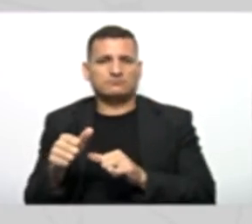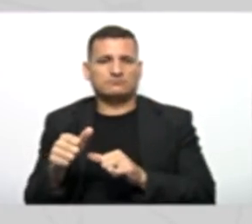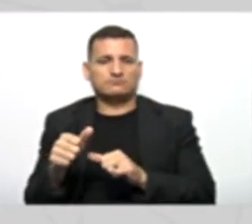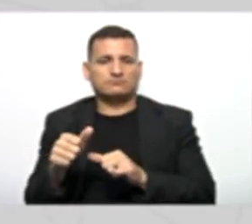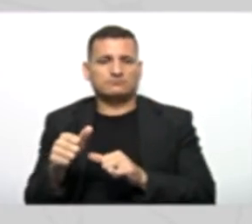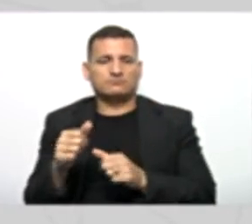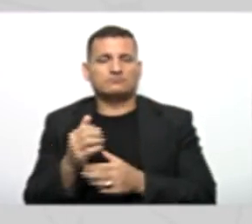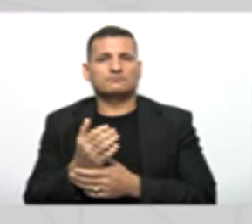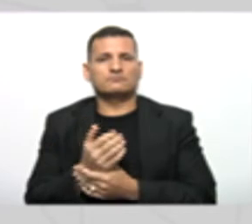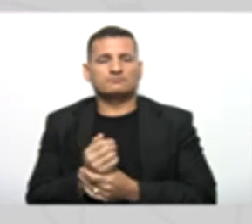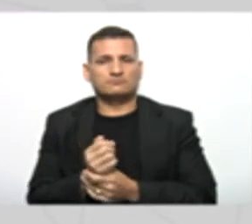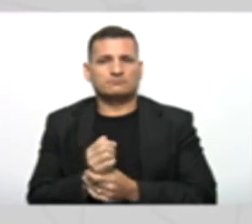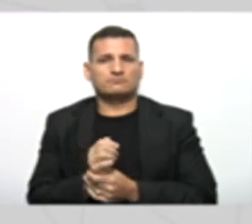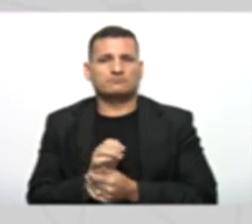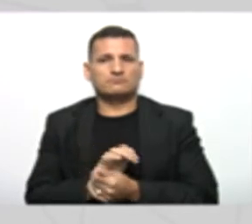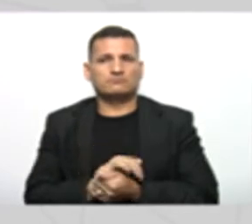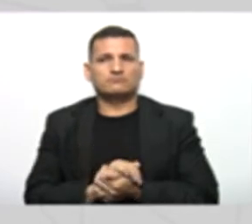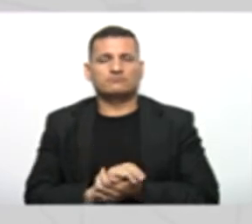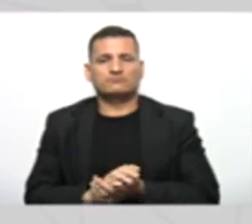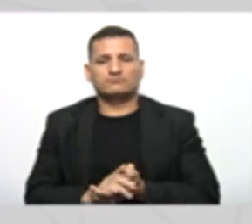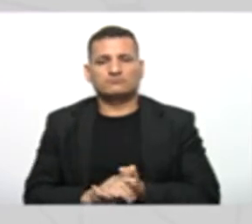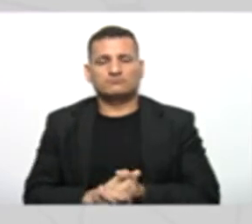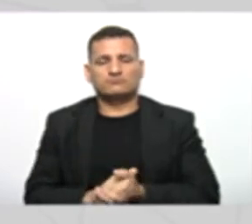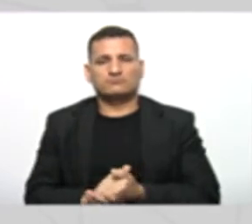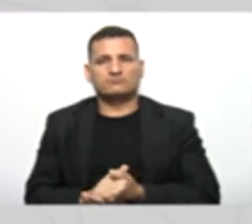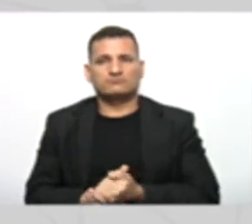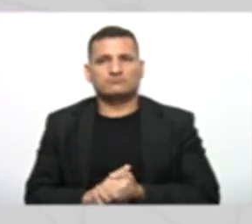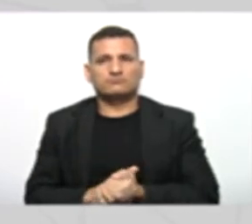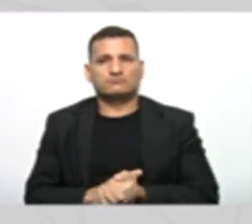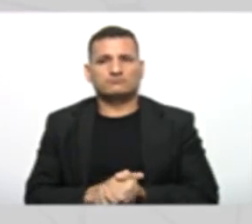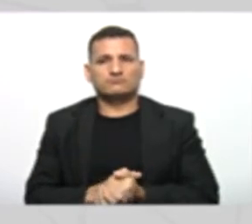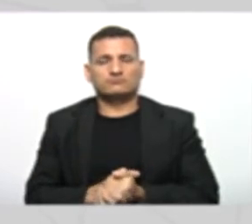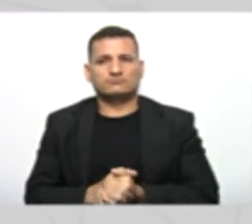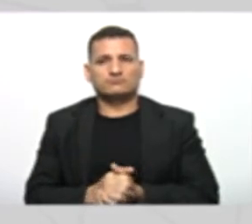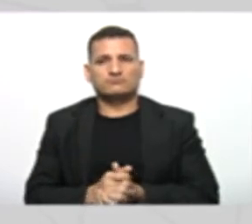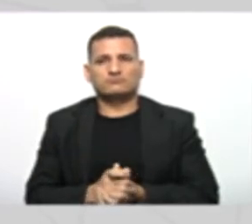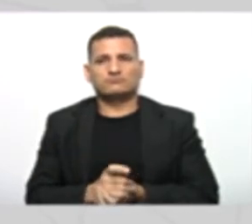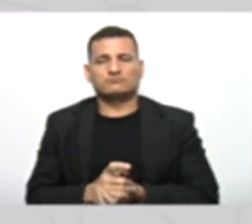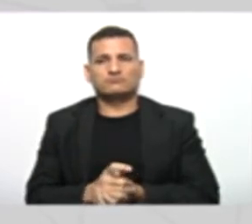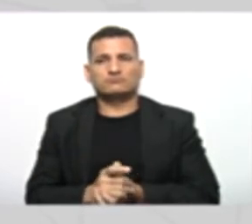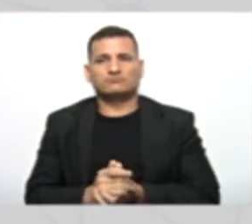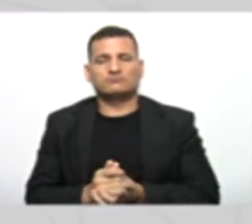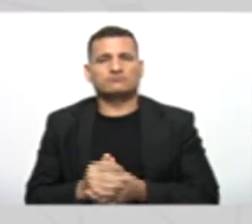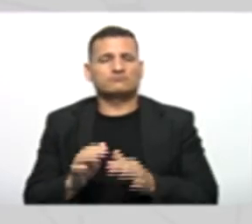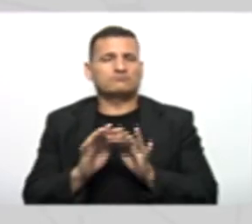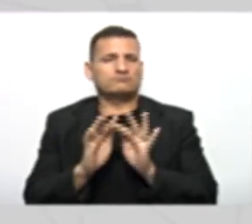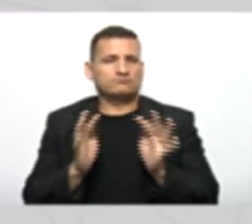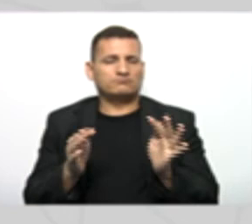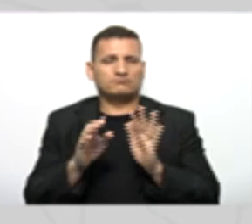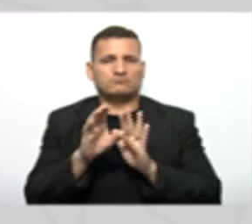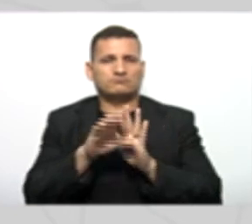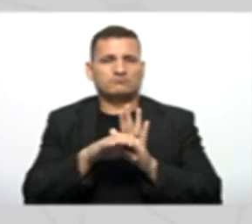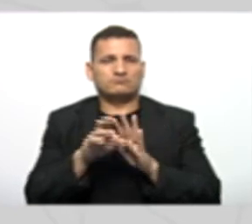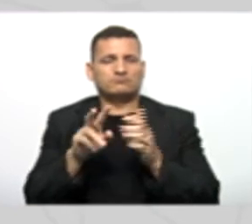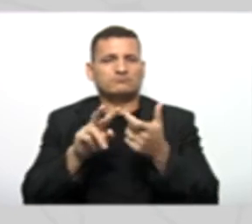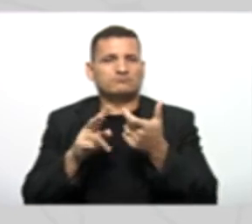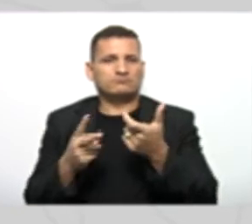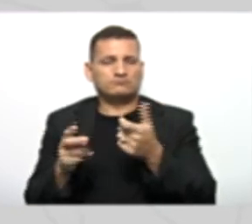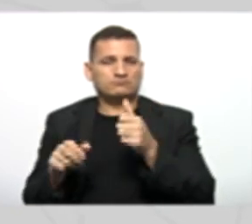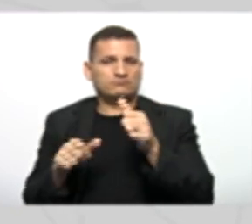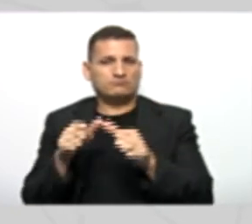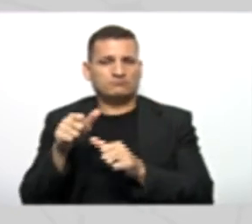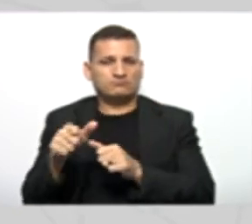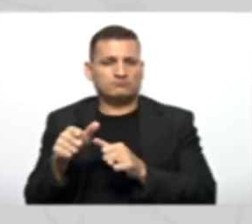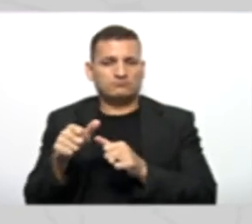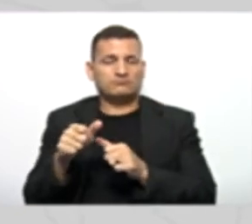Para aplicar O conceito De polimorfismo Tá ok Pessoal Bem simples Esse conceito De polimorfismo Tá ok